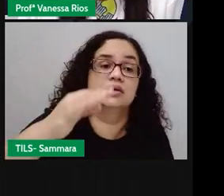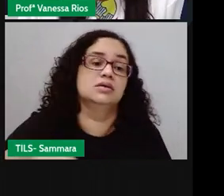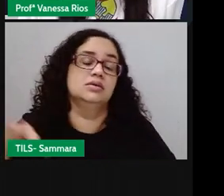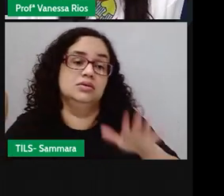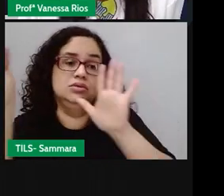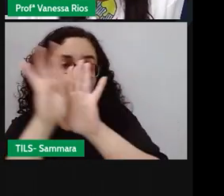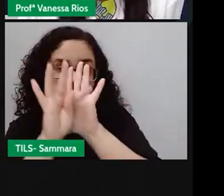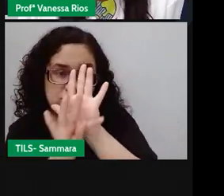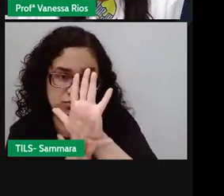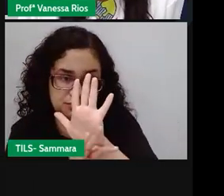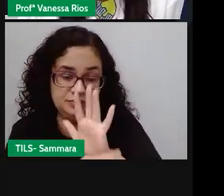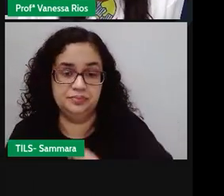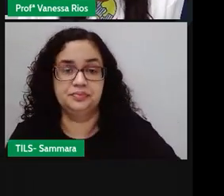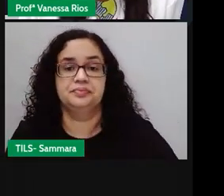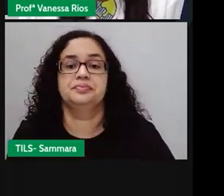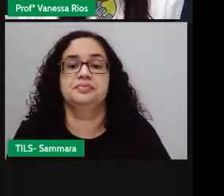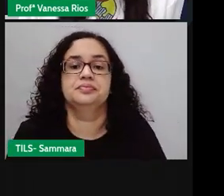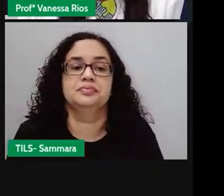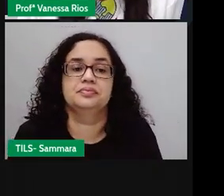prevalecem.